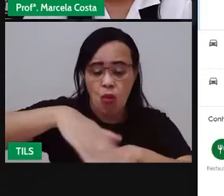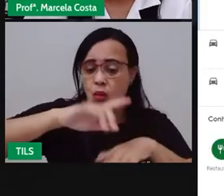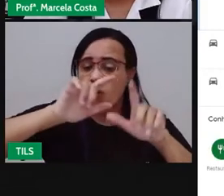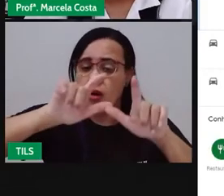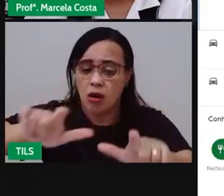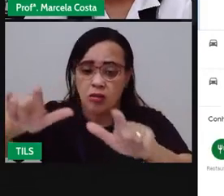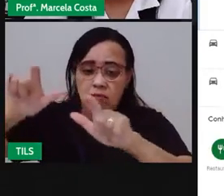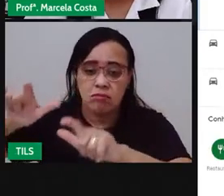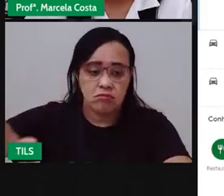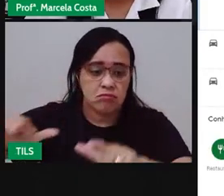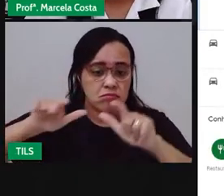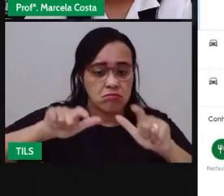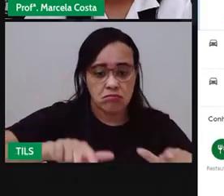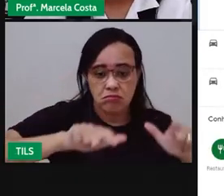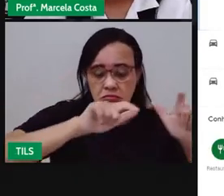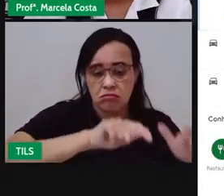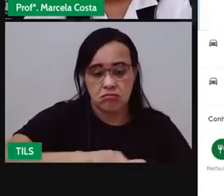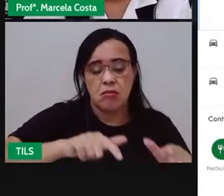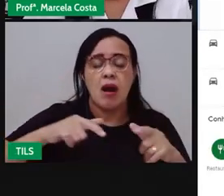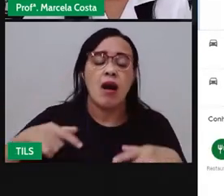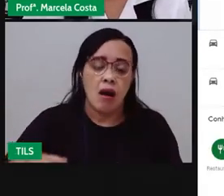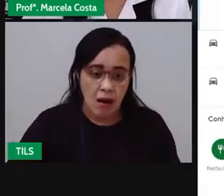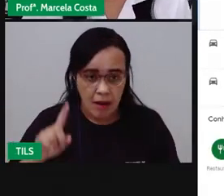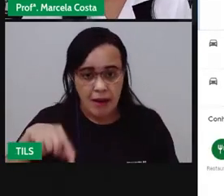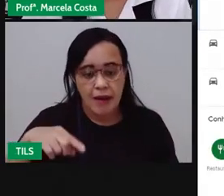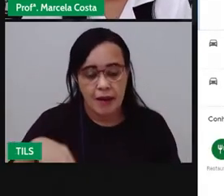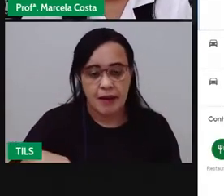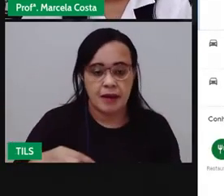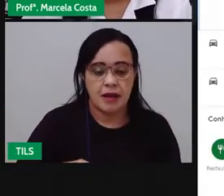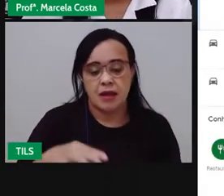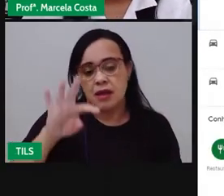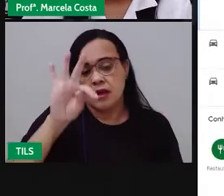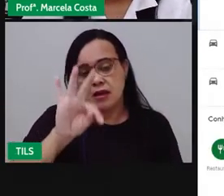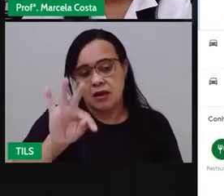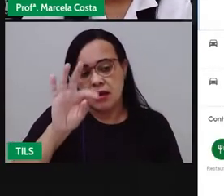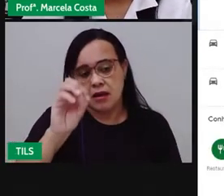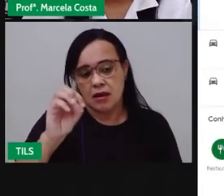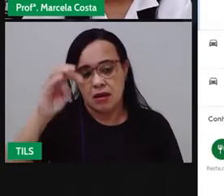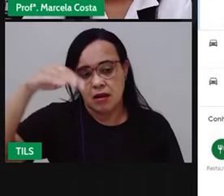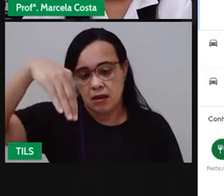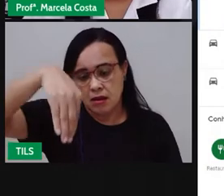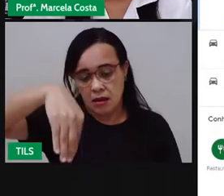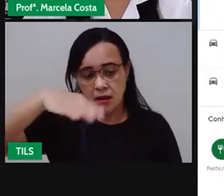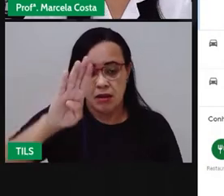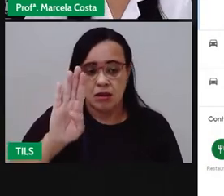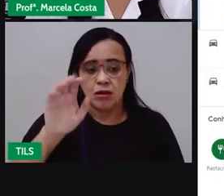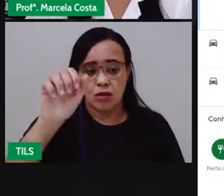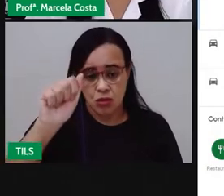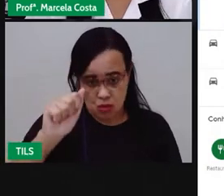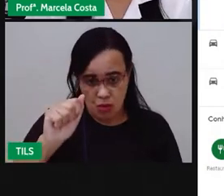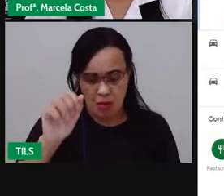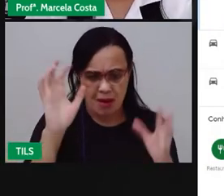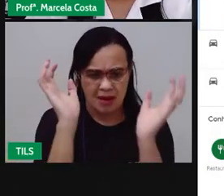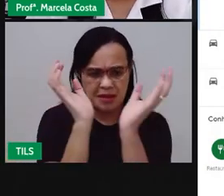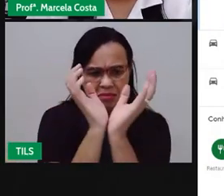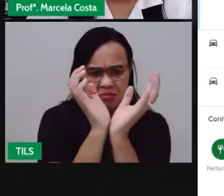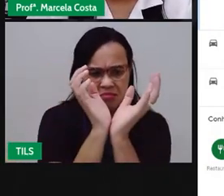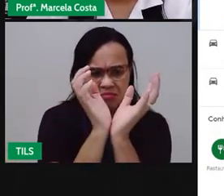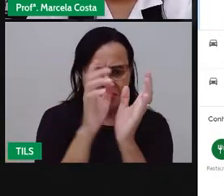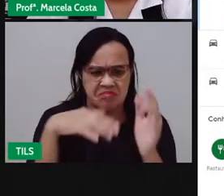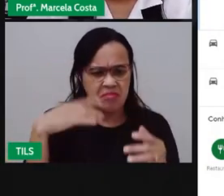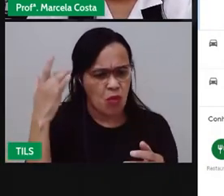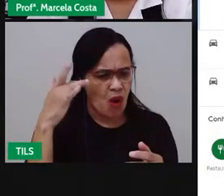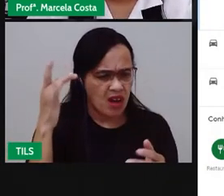vou passar aqui pelo Tumba, pelo Sedim, até chegar aqui no Parque da